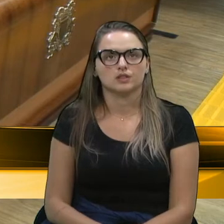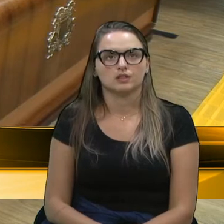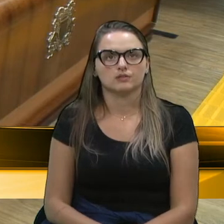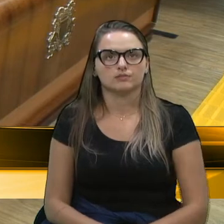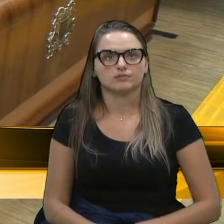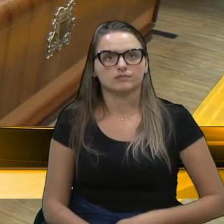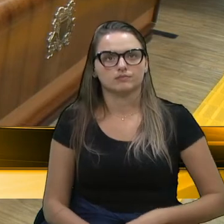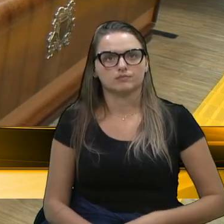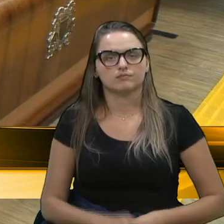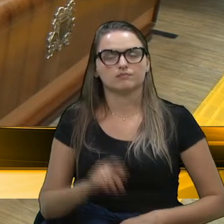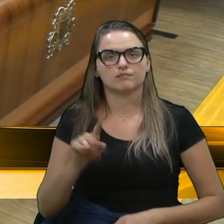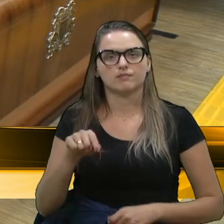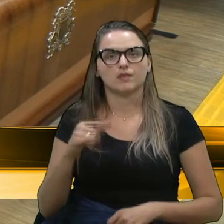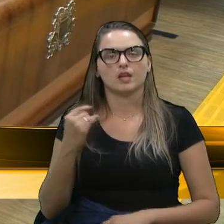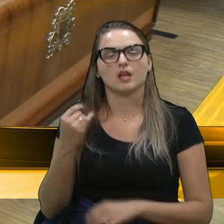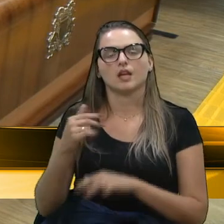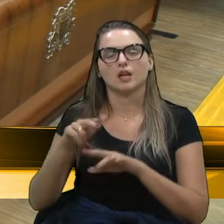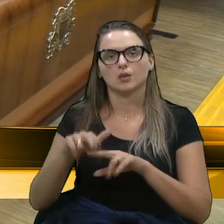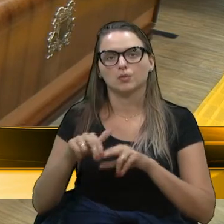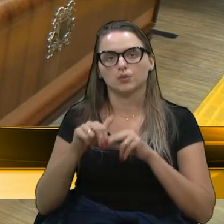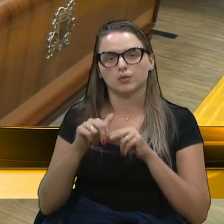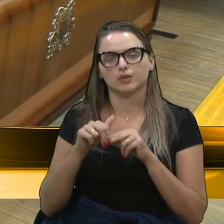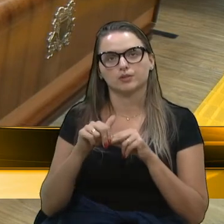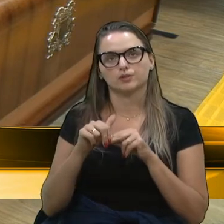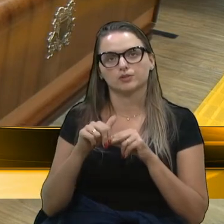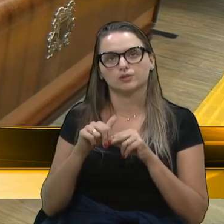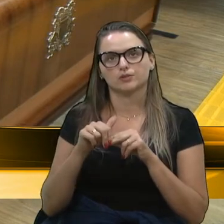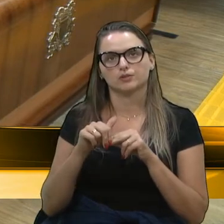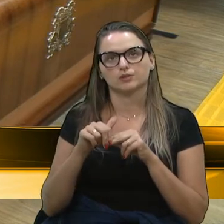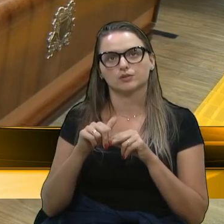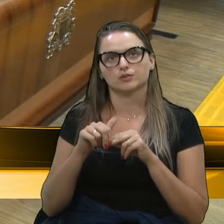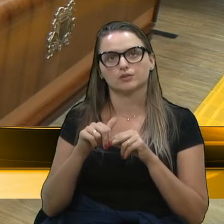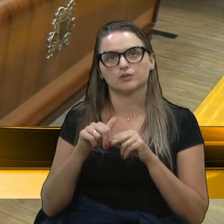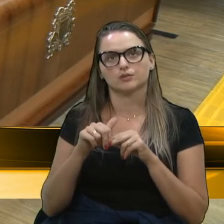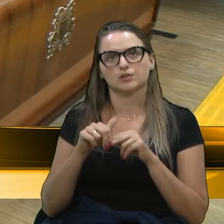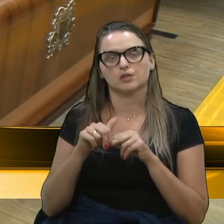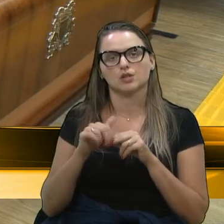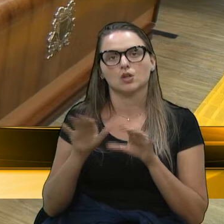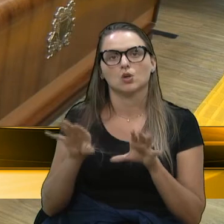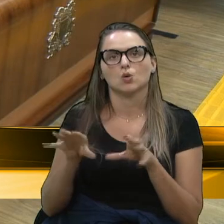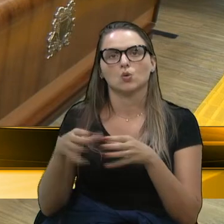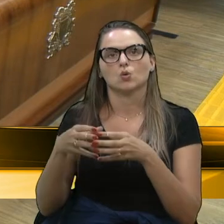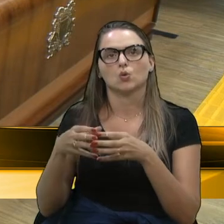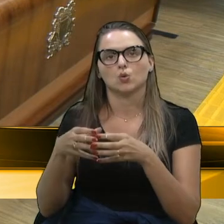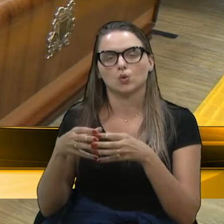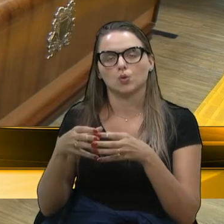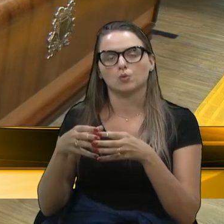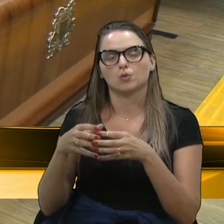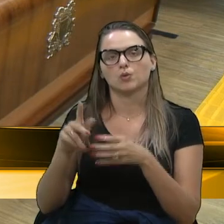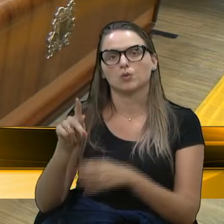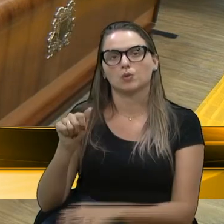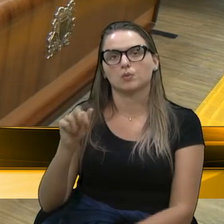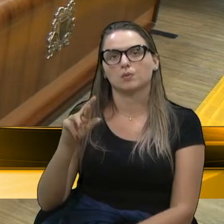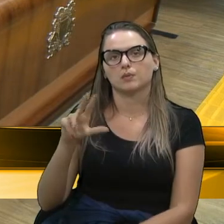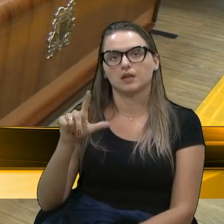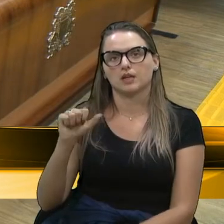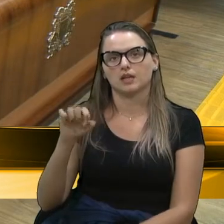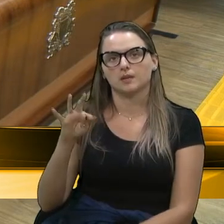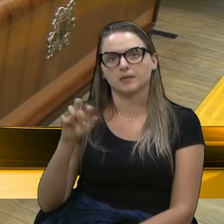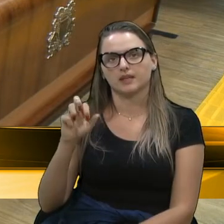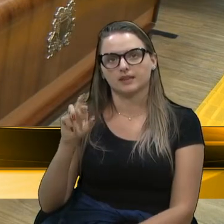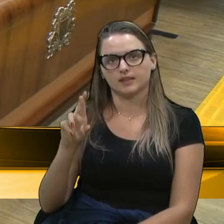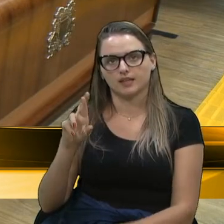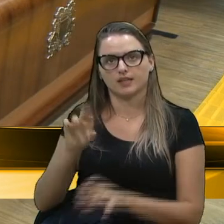e é por isso que a Frente Parlamentar, em defesa da reforma e da